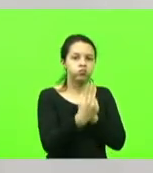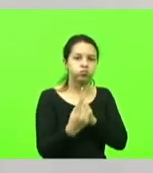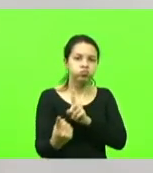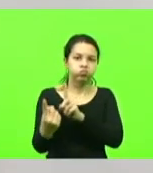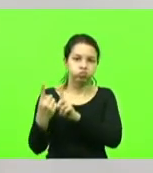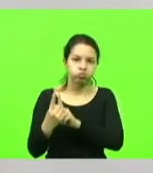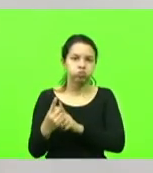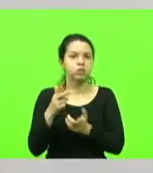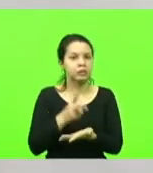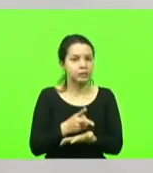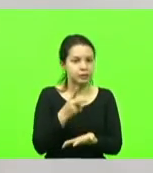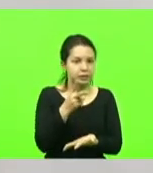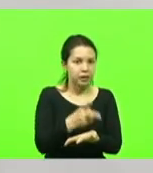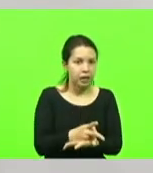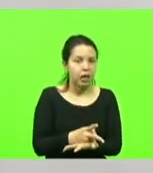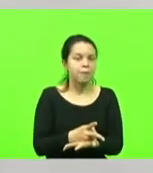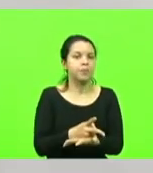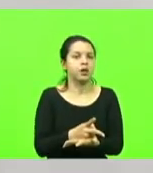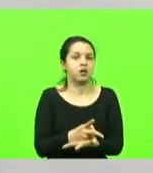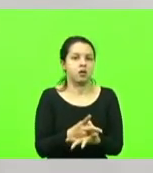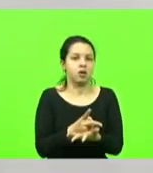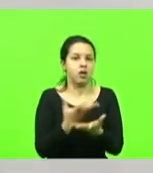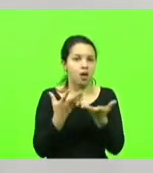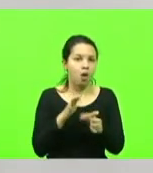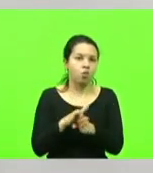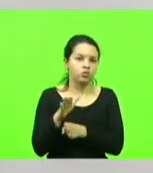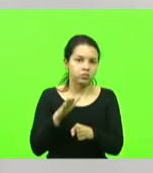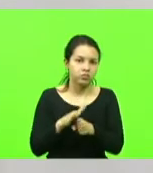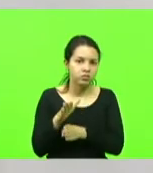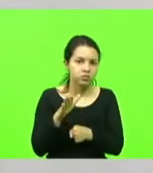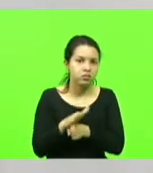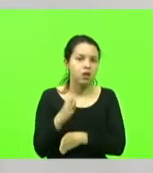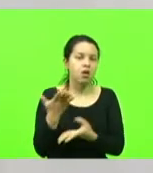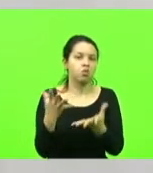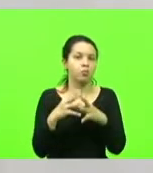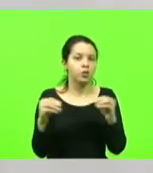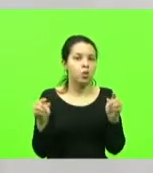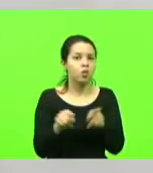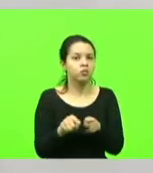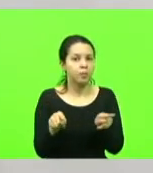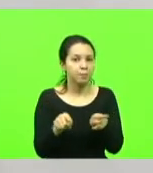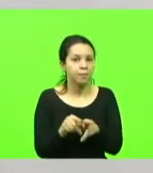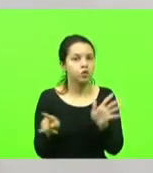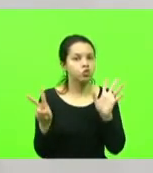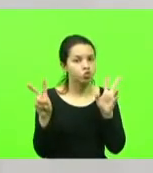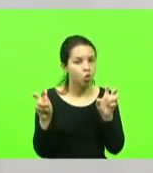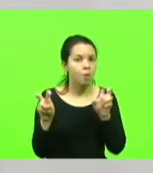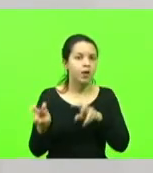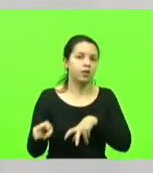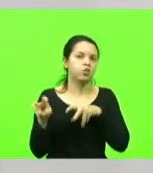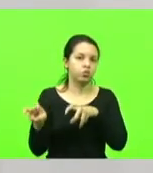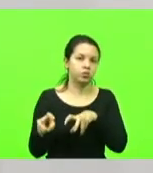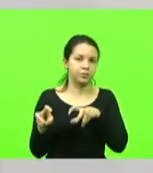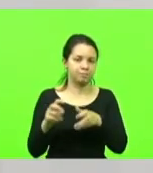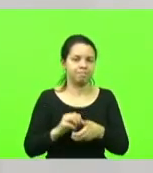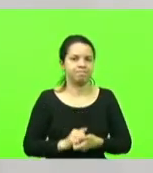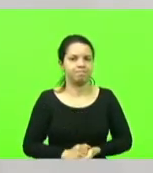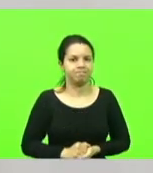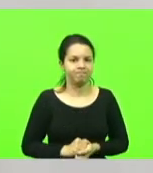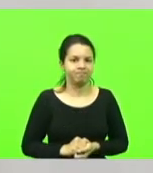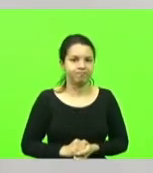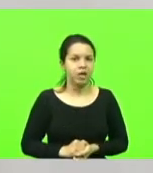quer seja espiritualmente, quer seja também ligado à nossa agricultura. Quero aqui deixar os meus